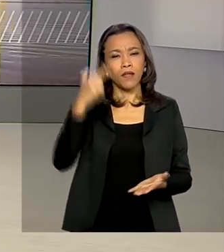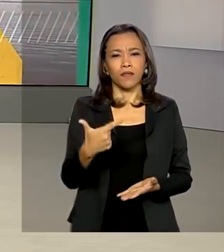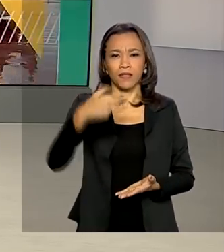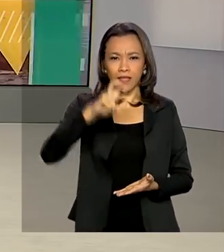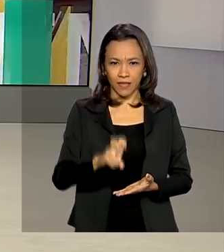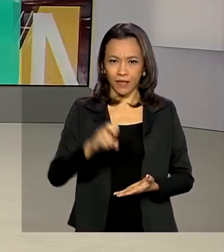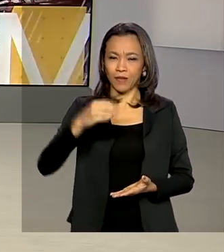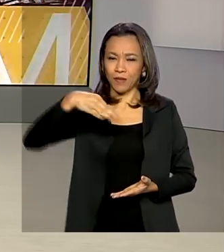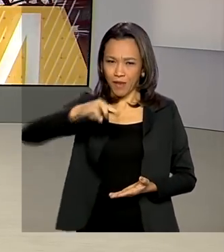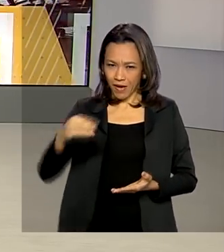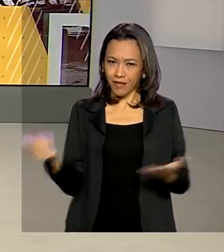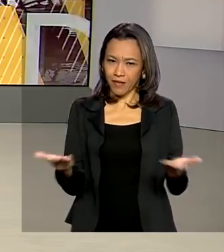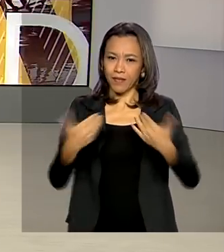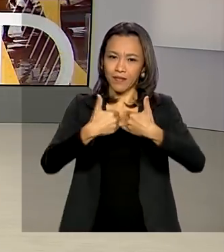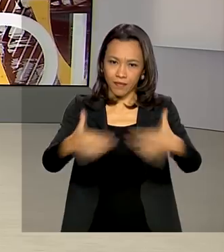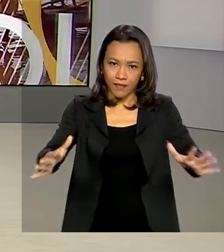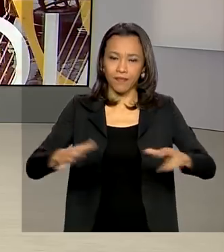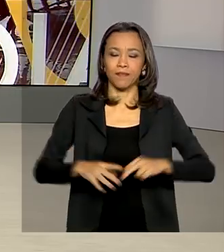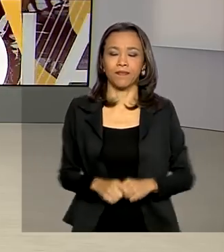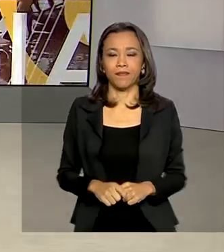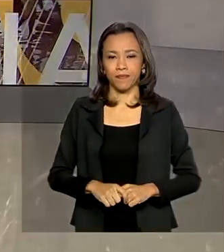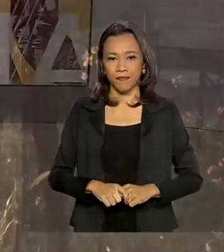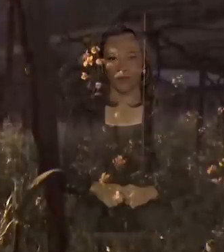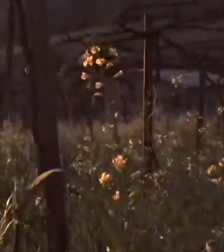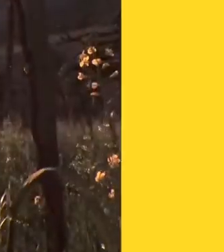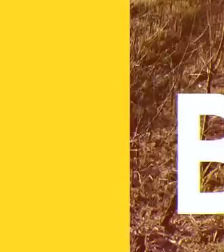março. O Brasil em Dia começa agora.